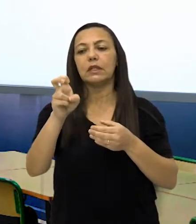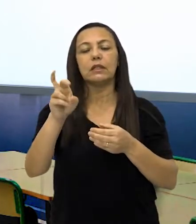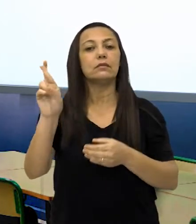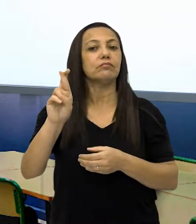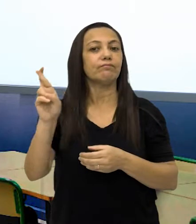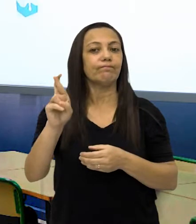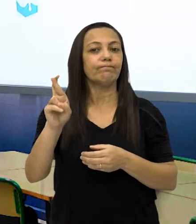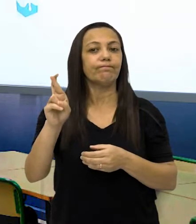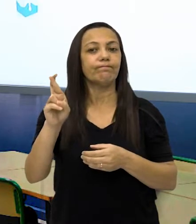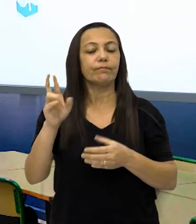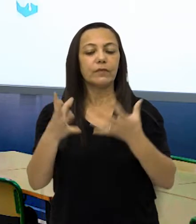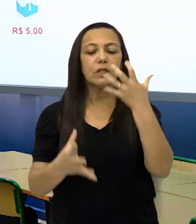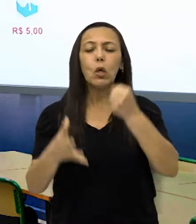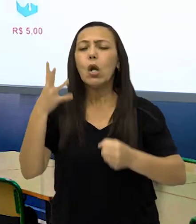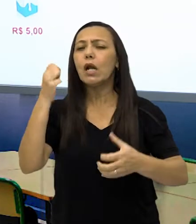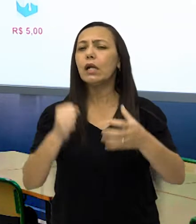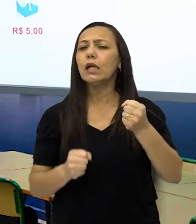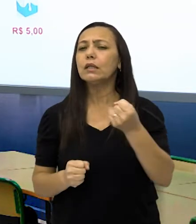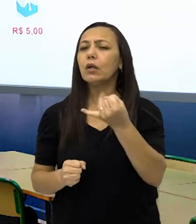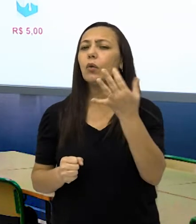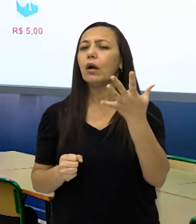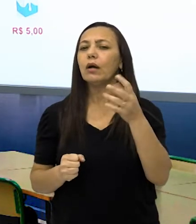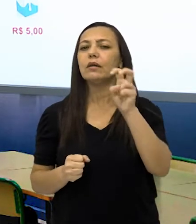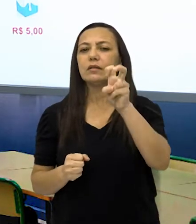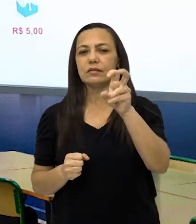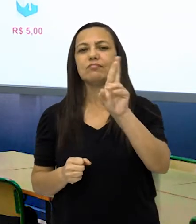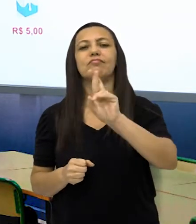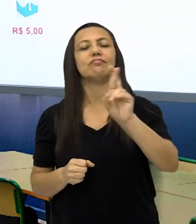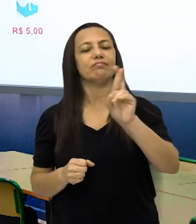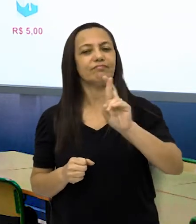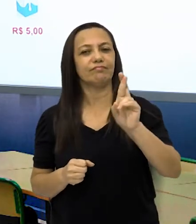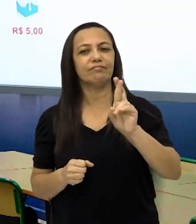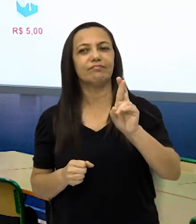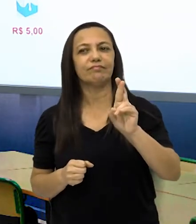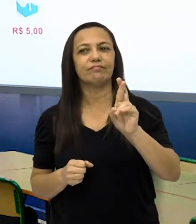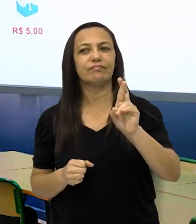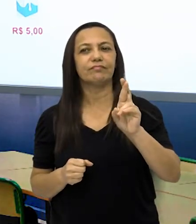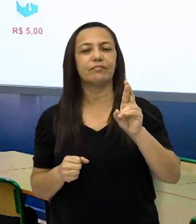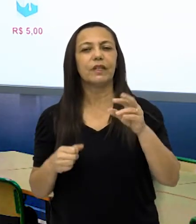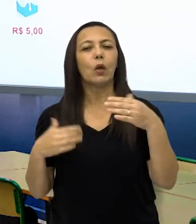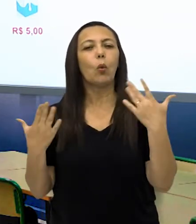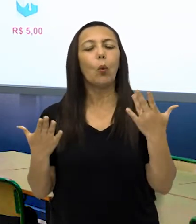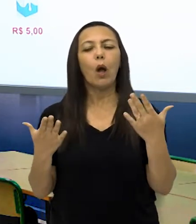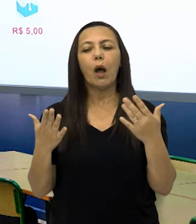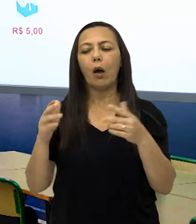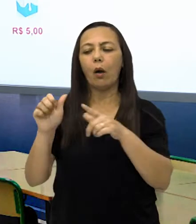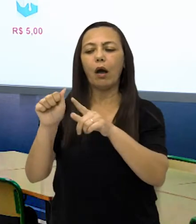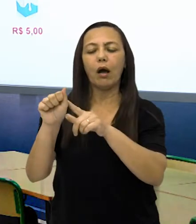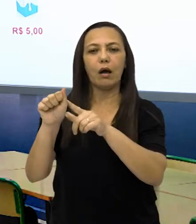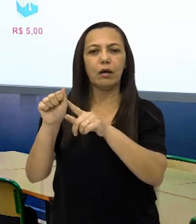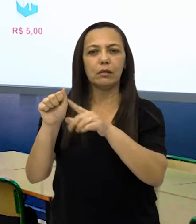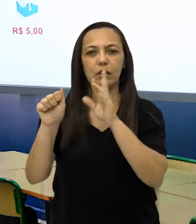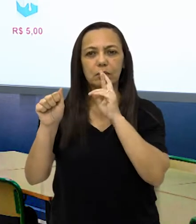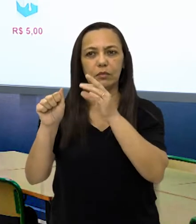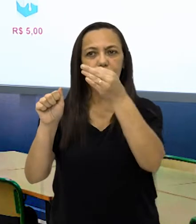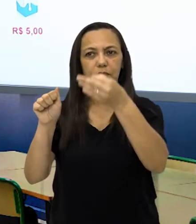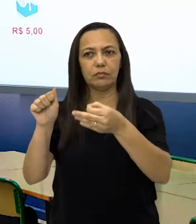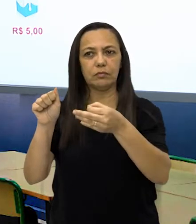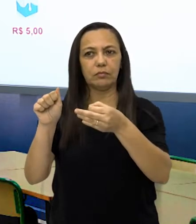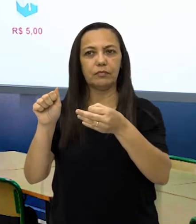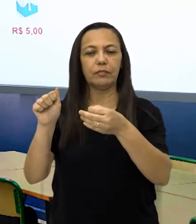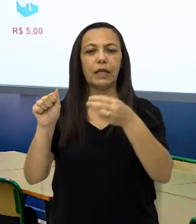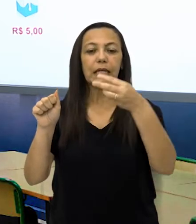,00 e a caixa de leite custa R$,00. Será a alternativa A? Que temos aqui.